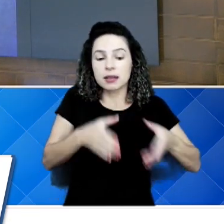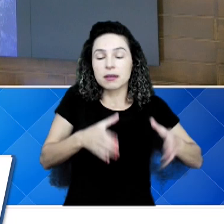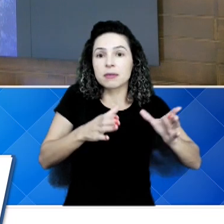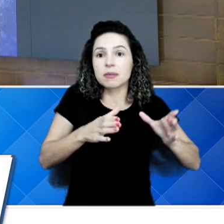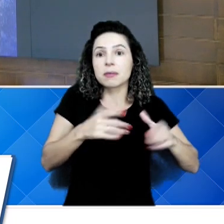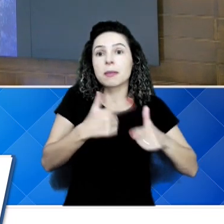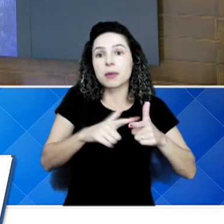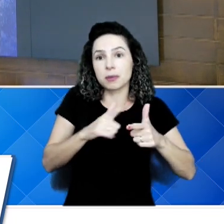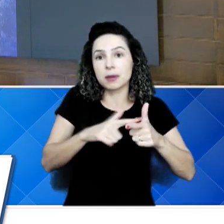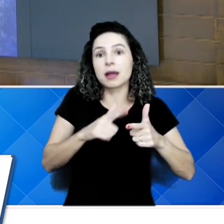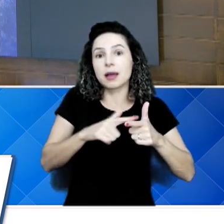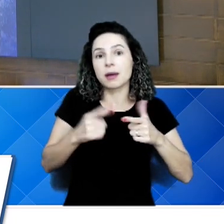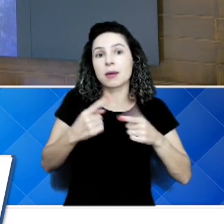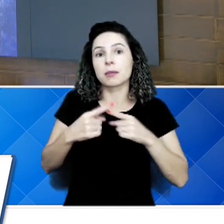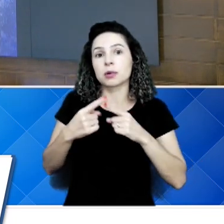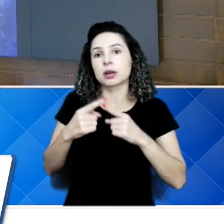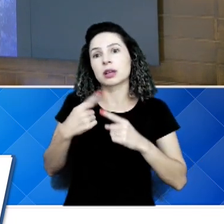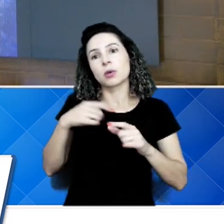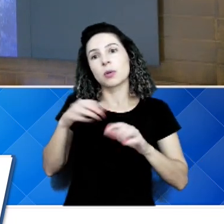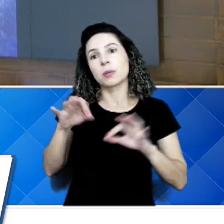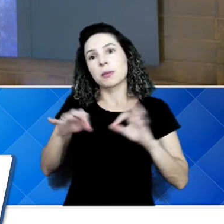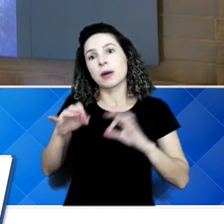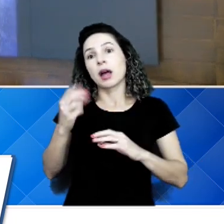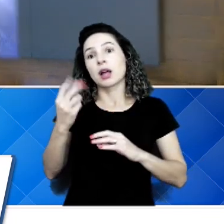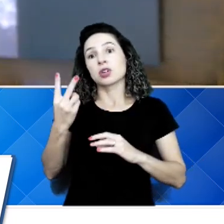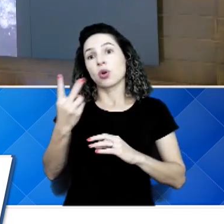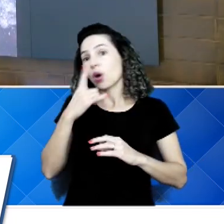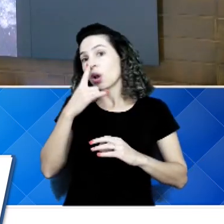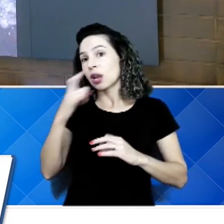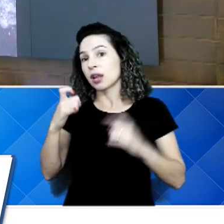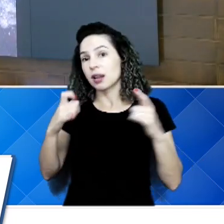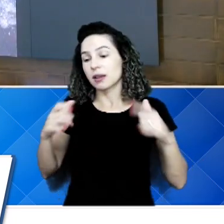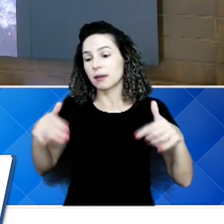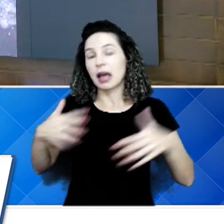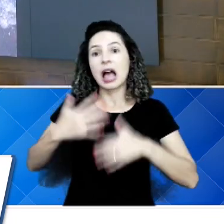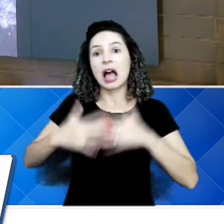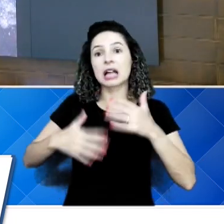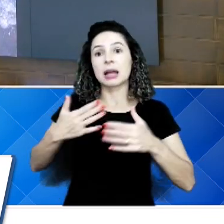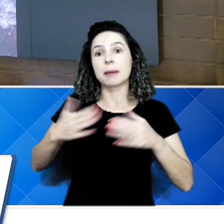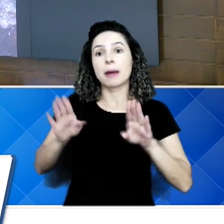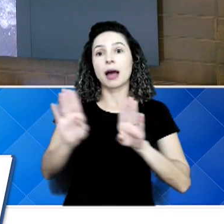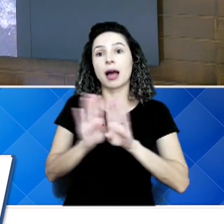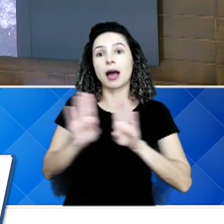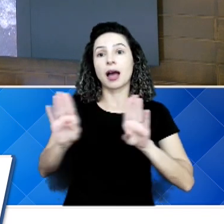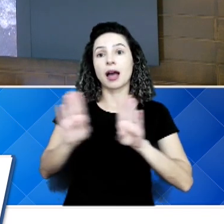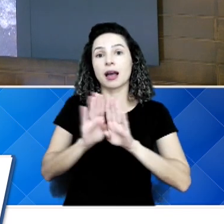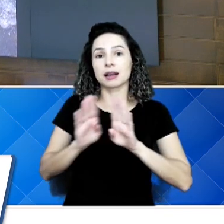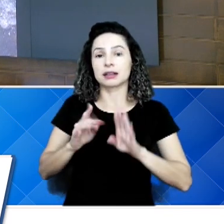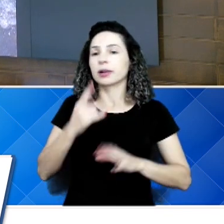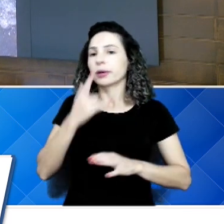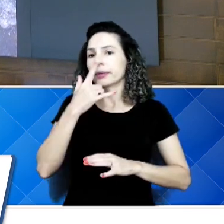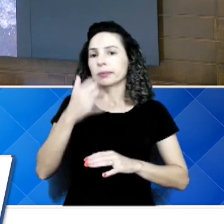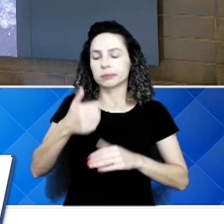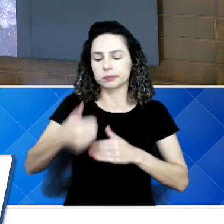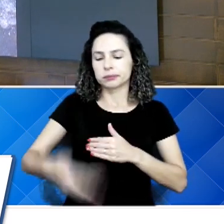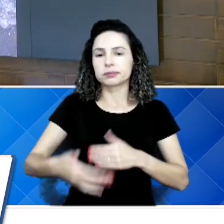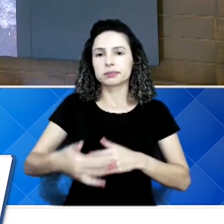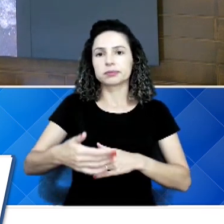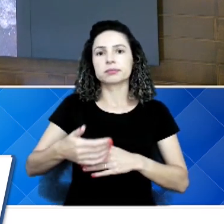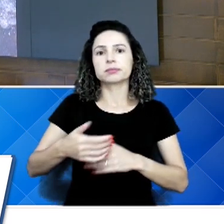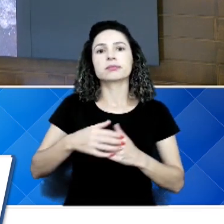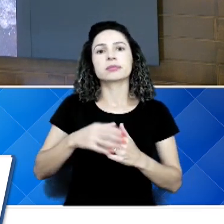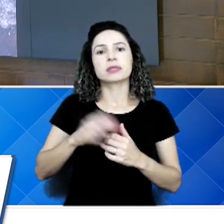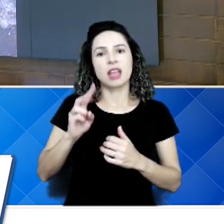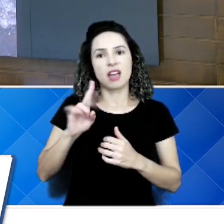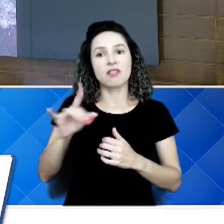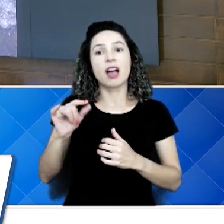Porque se você for colocar duas lixeiras ali, já vai atrapalhar o portão. Então o lixo no chão vai atrair o